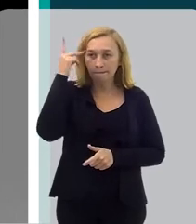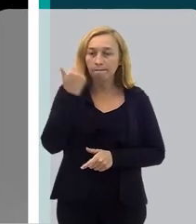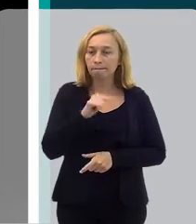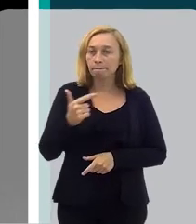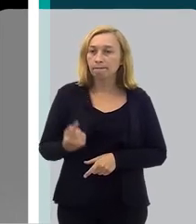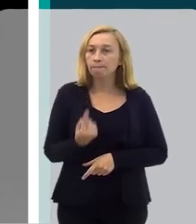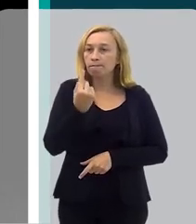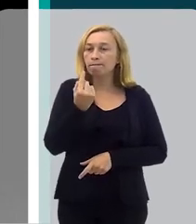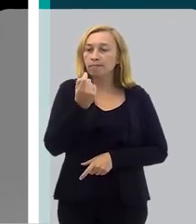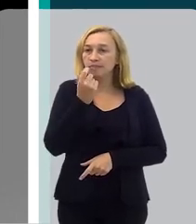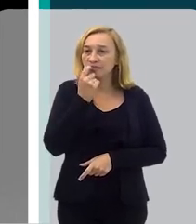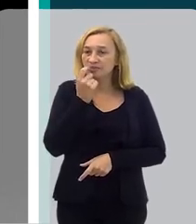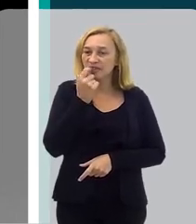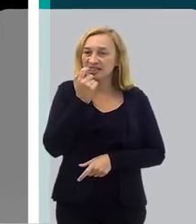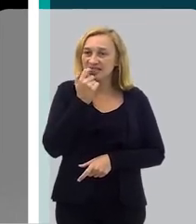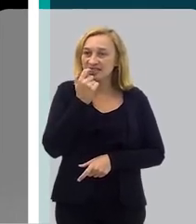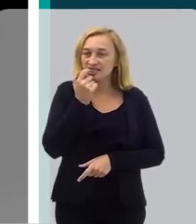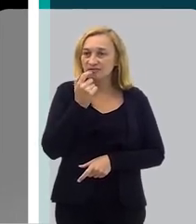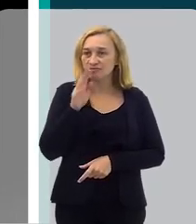na boca.